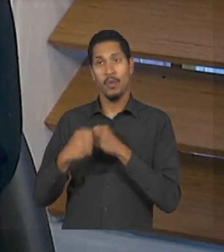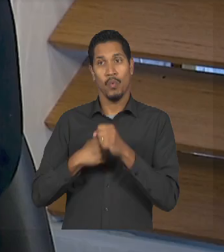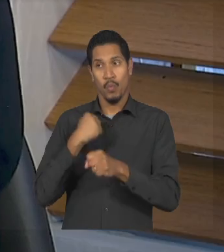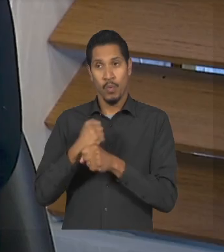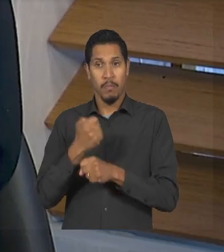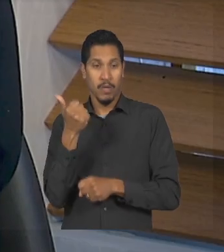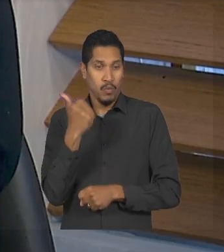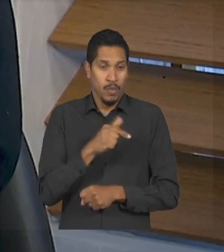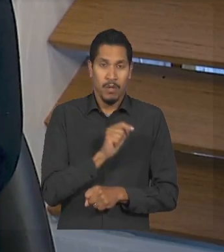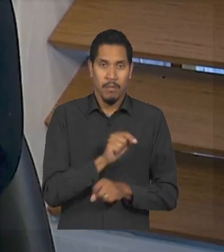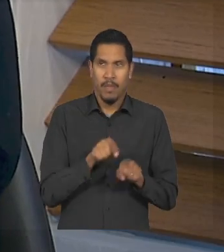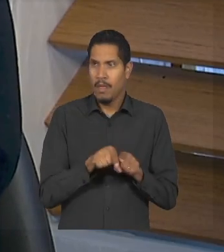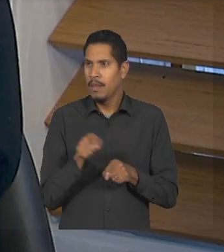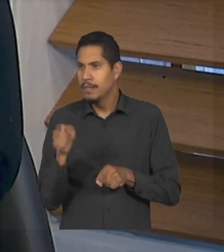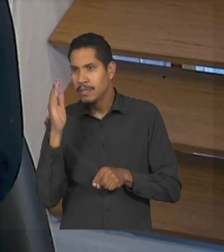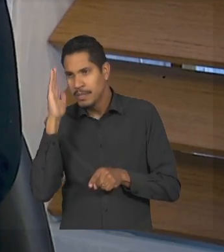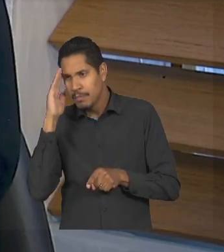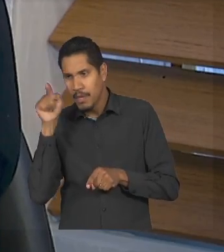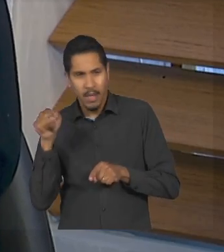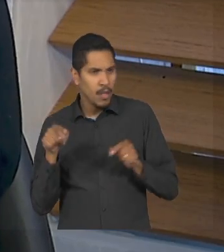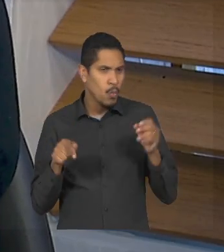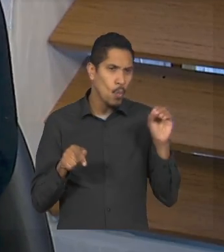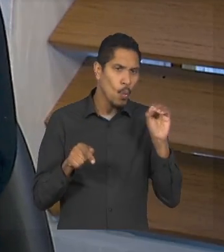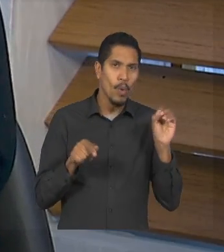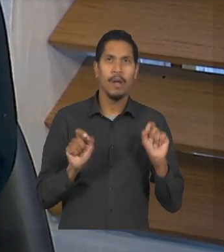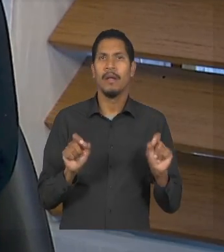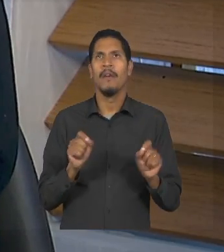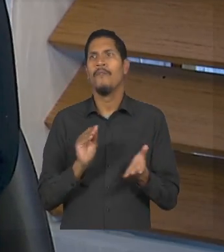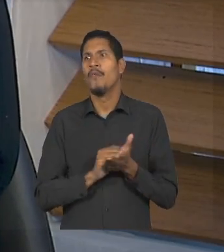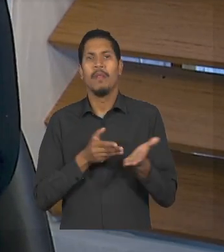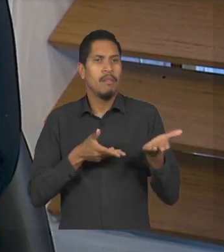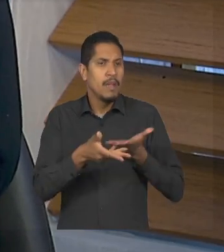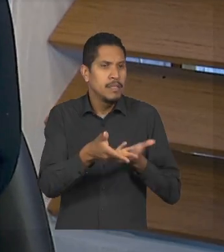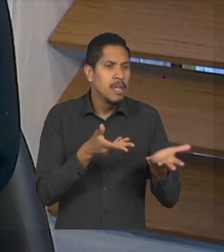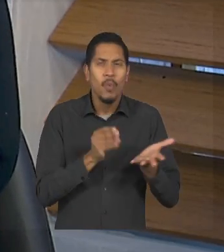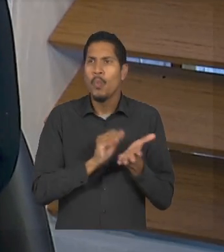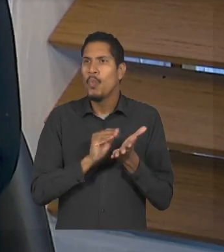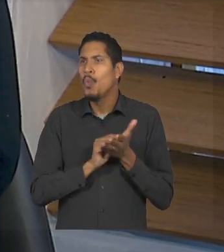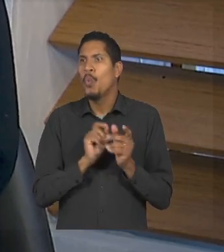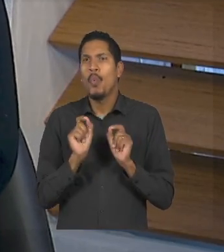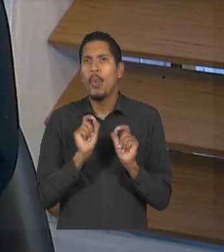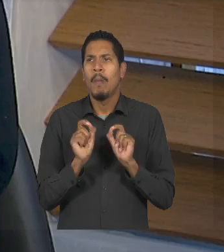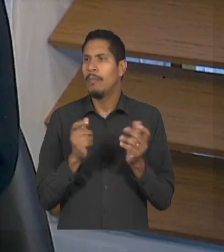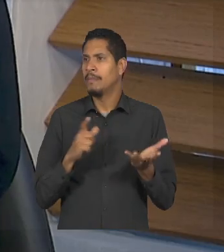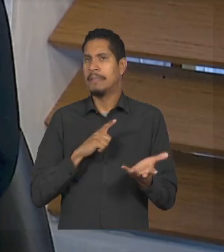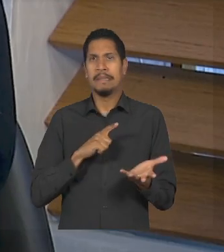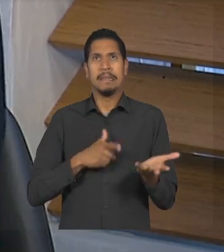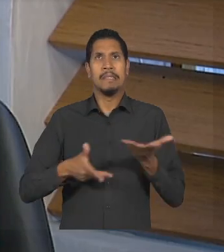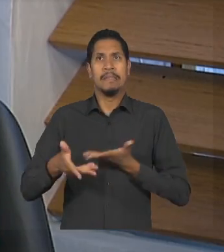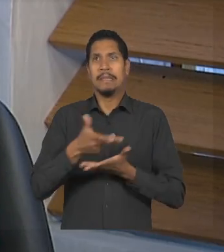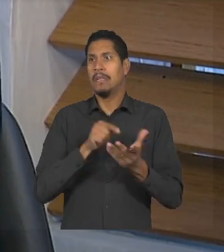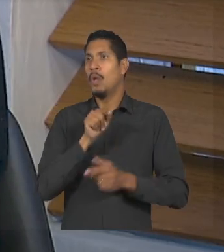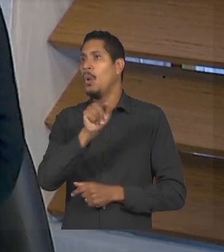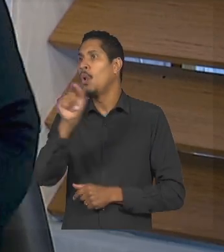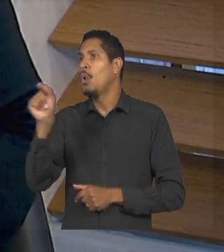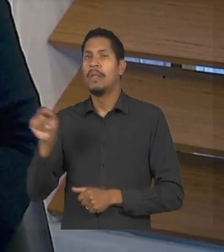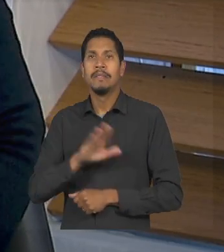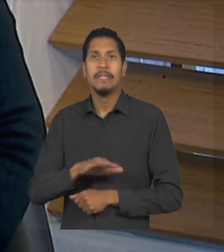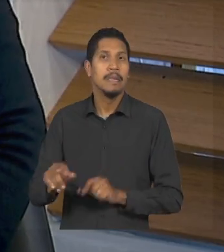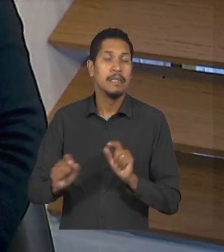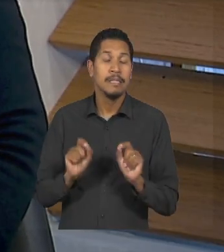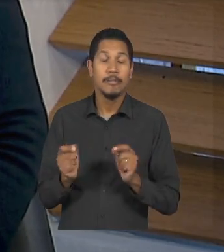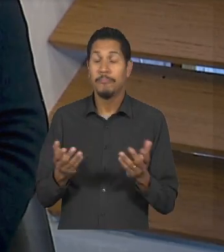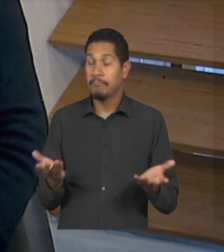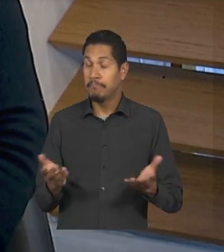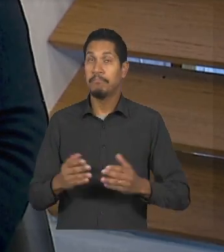Antônio e eu queria entender se isso é falta de interação eu queria saber como que é o relacionamento dele com outras crianças